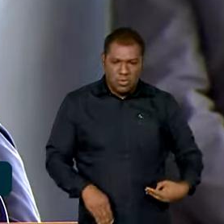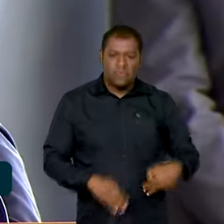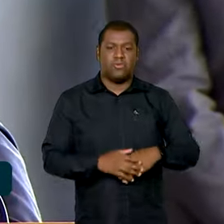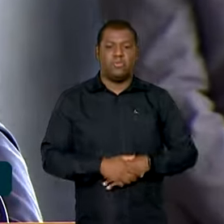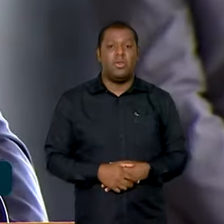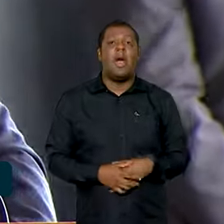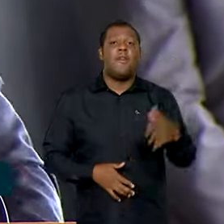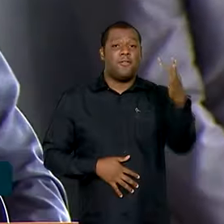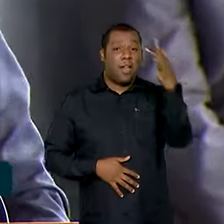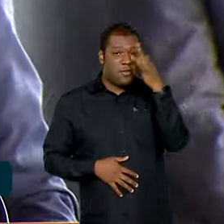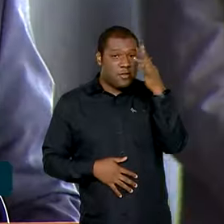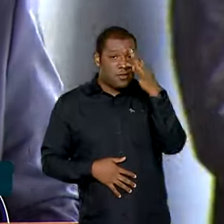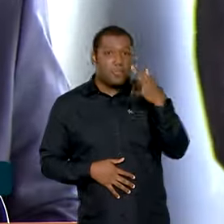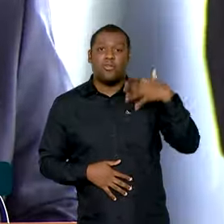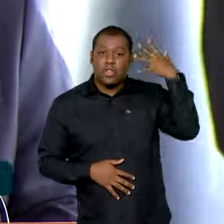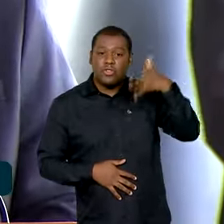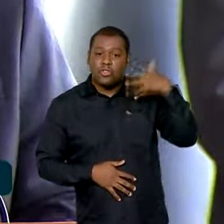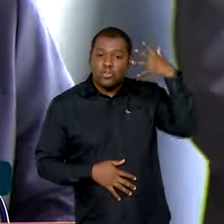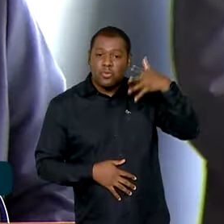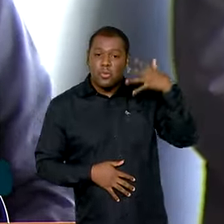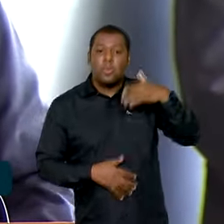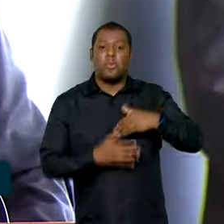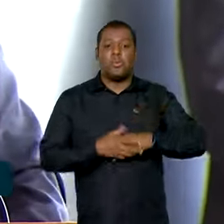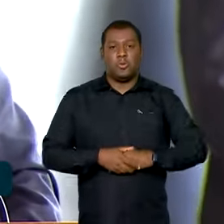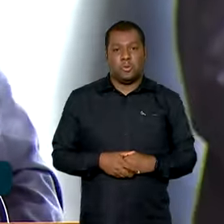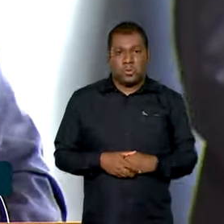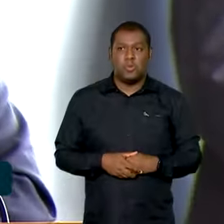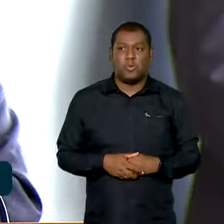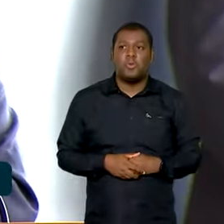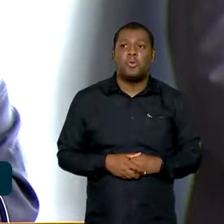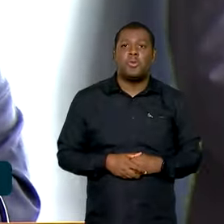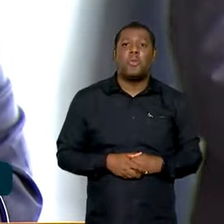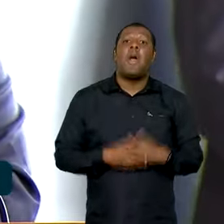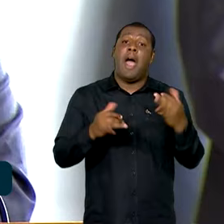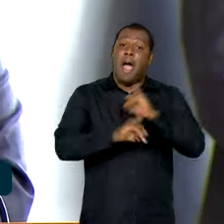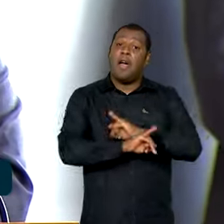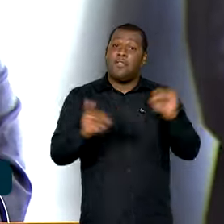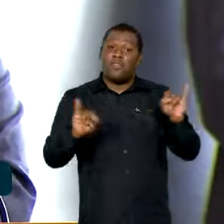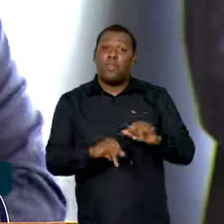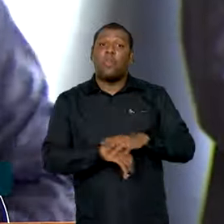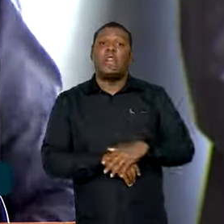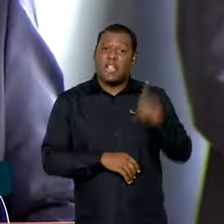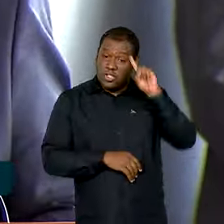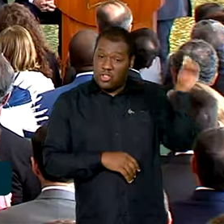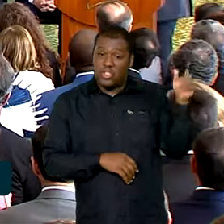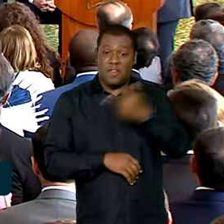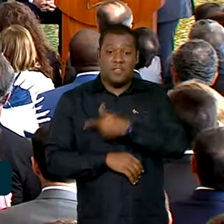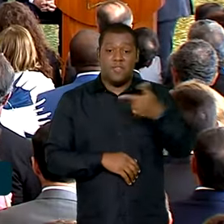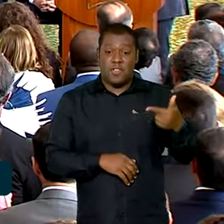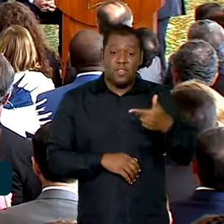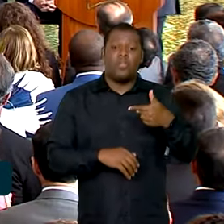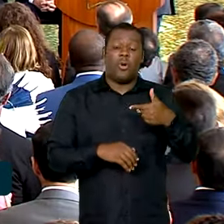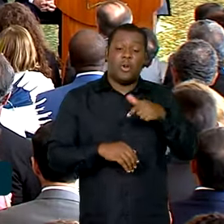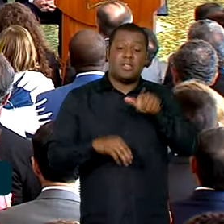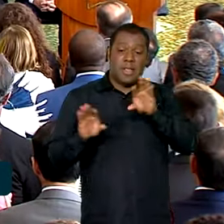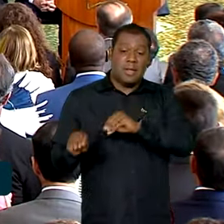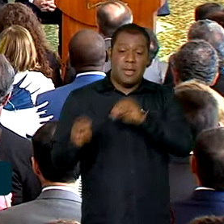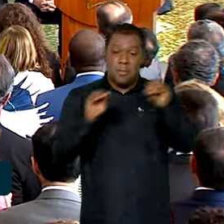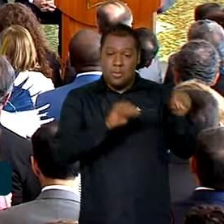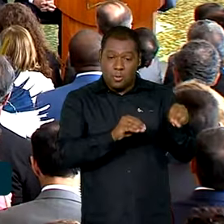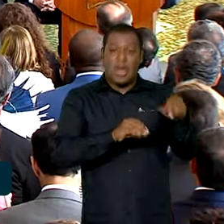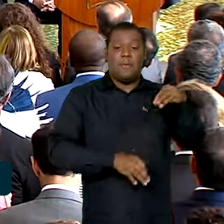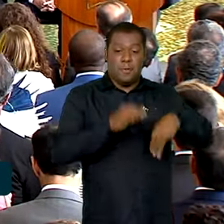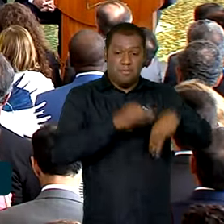Flávio Dino, que vai assumir uma cadeira no STF no próximo dia 22, agradeceu aos profissionais de segurança pública